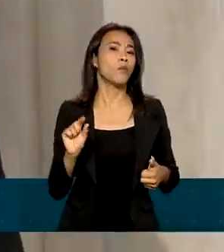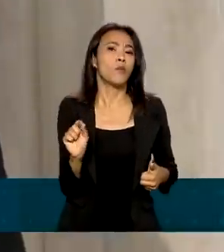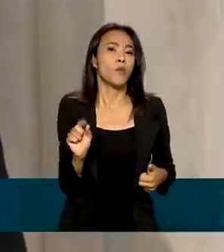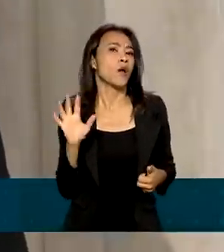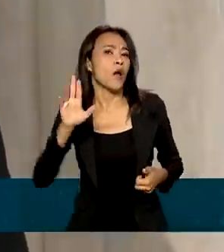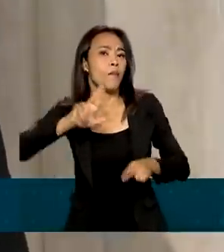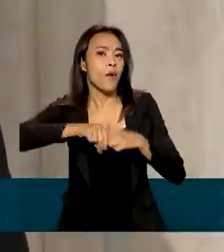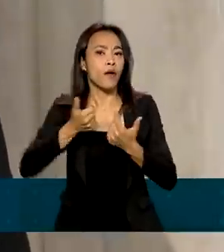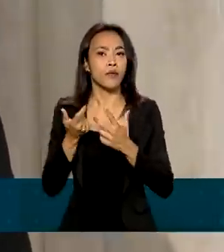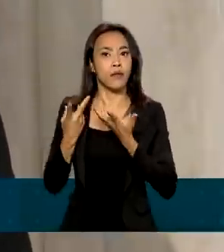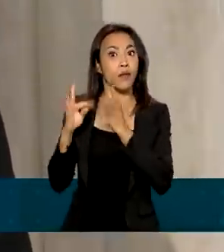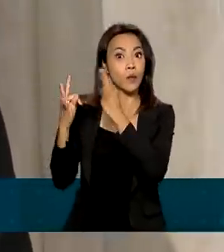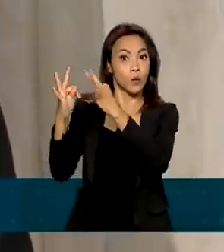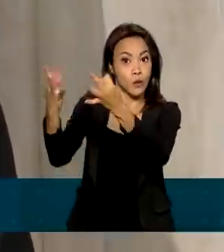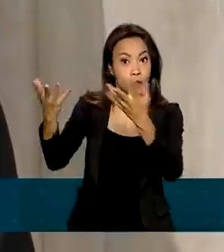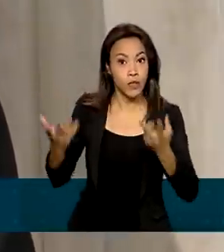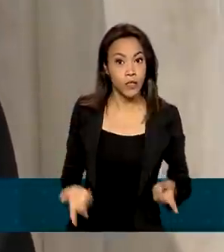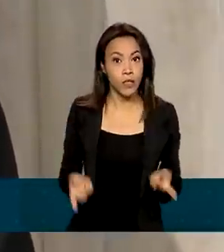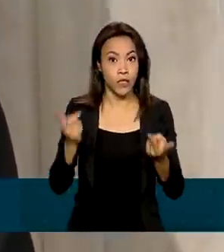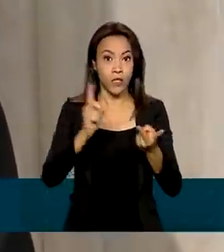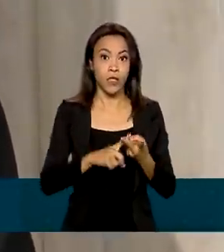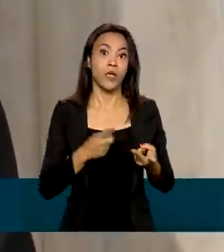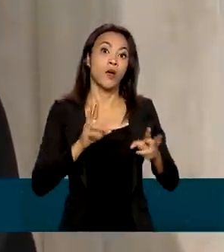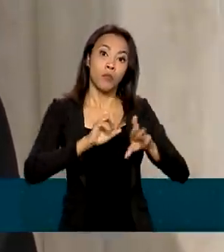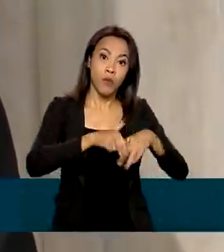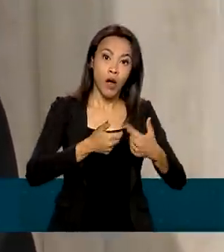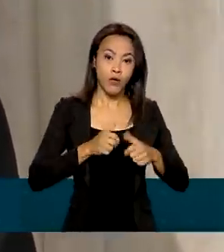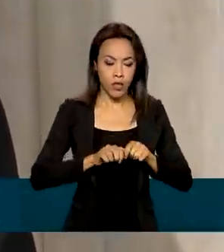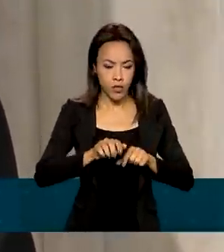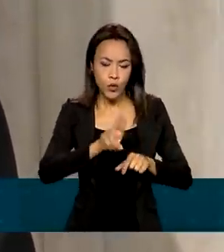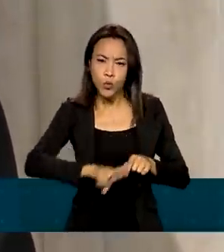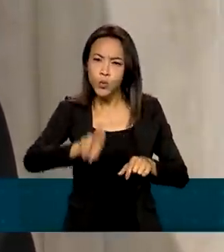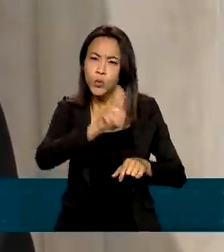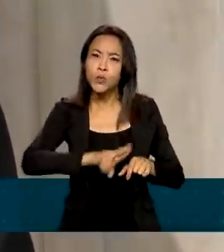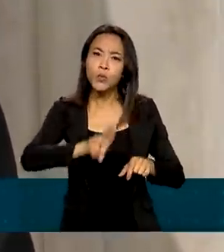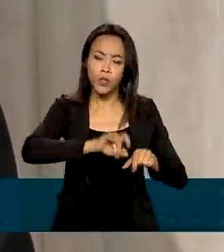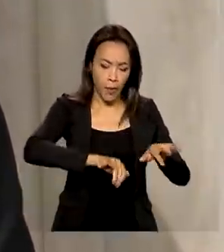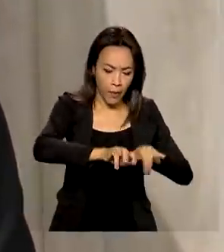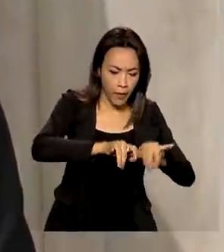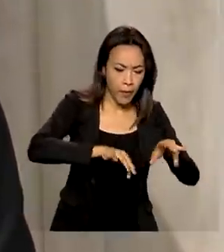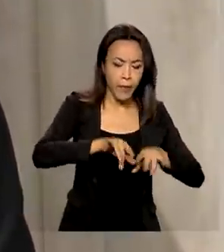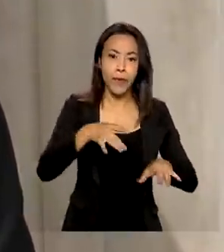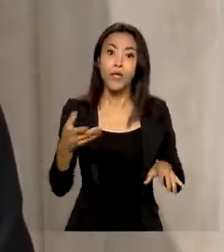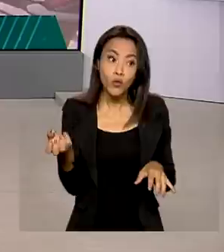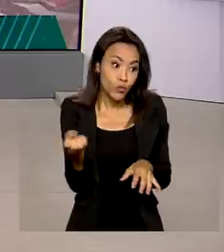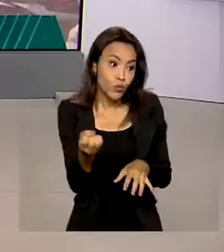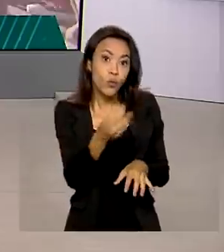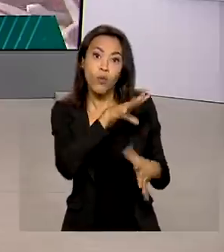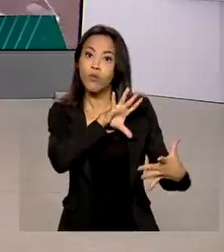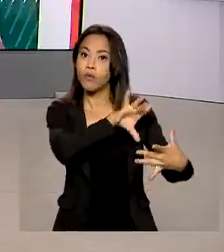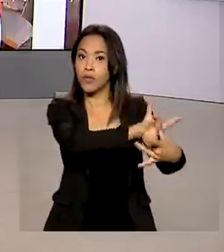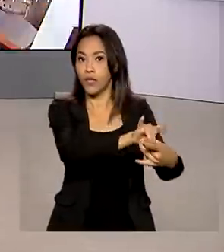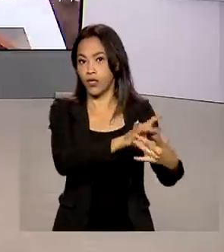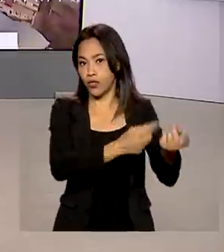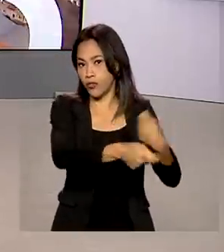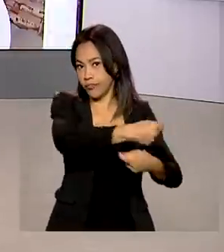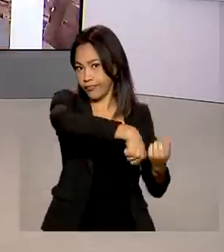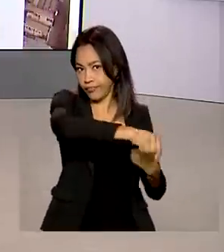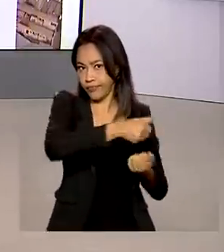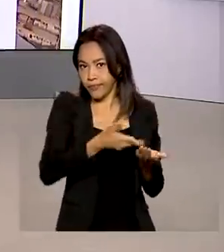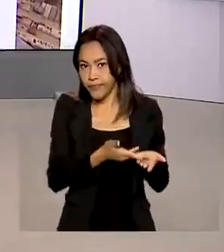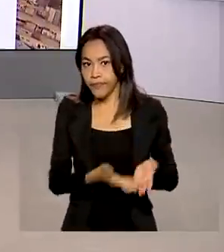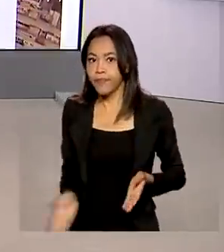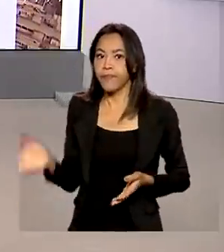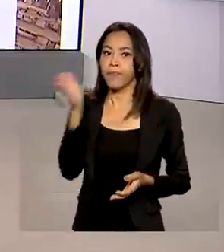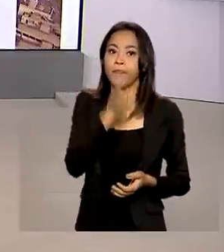tecnológicas, da digitalização e de um mundo de novos negócios. O Ministério da